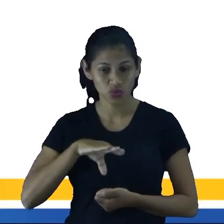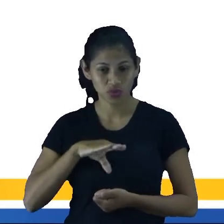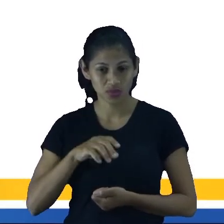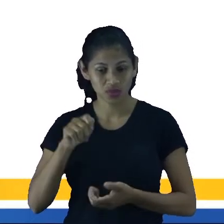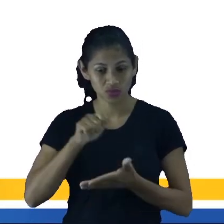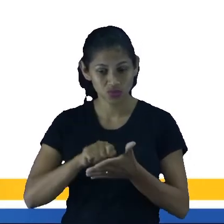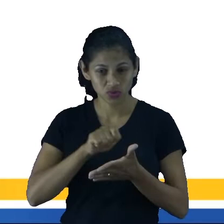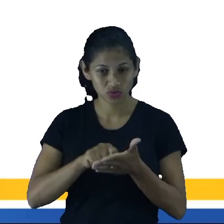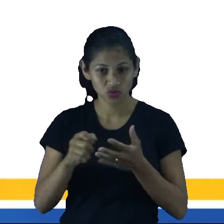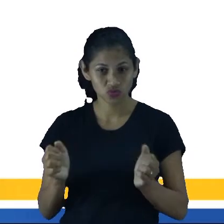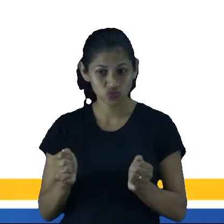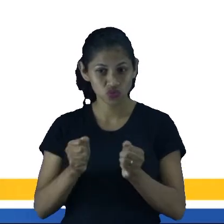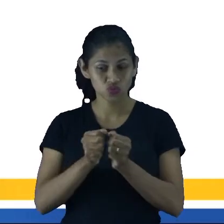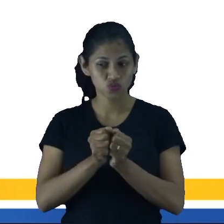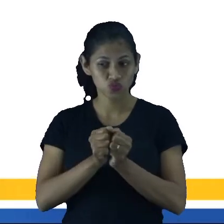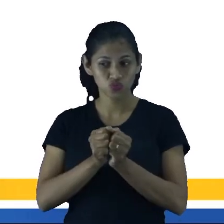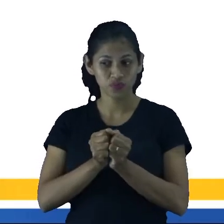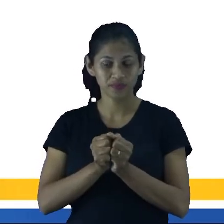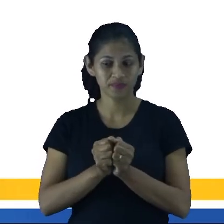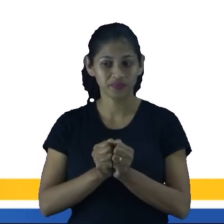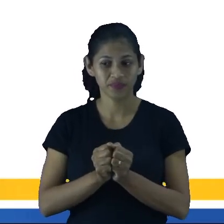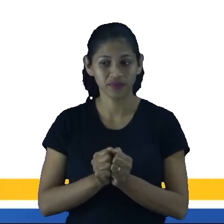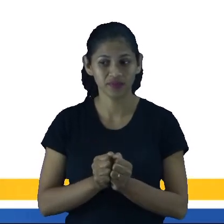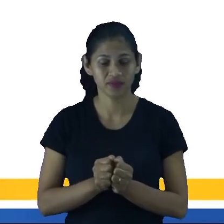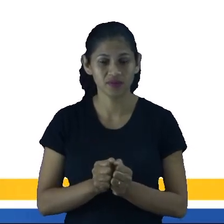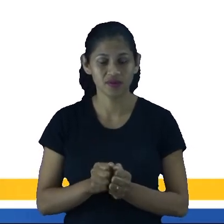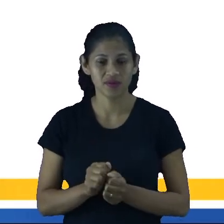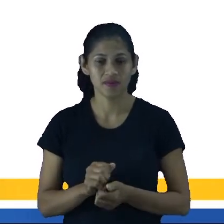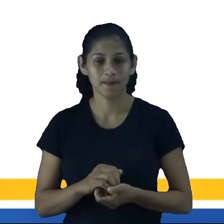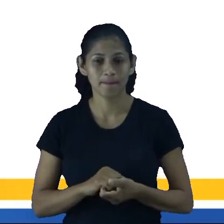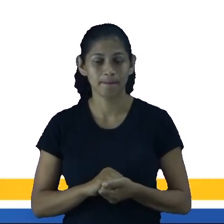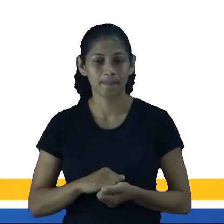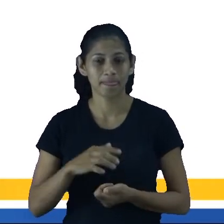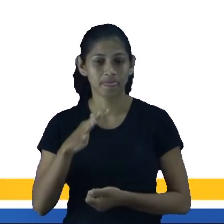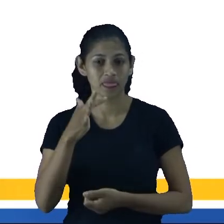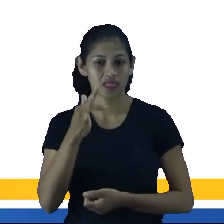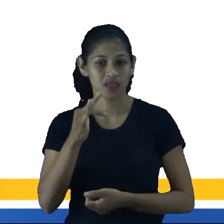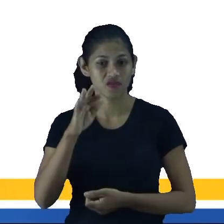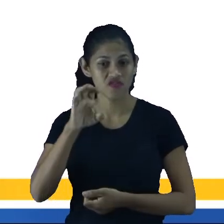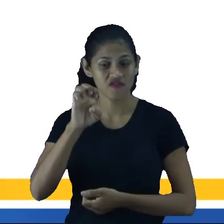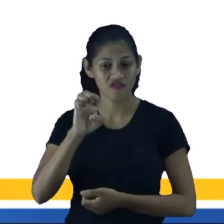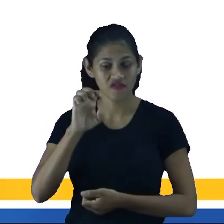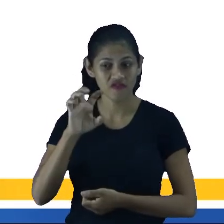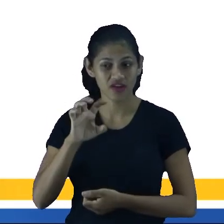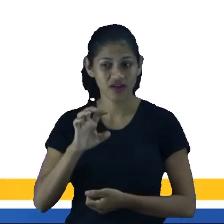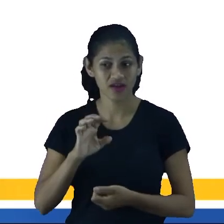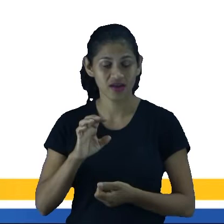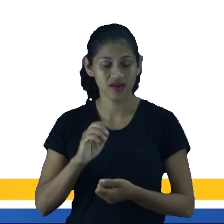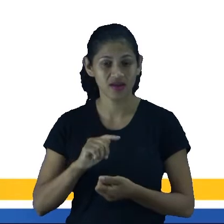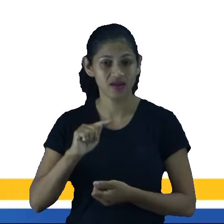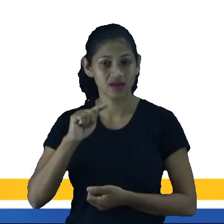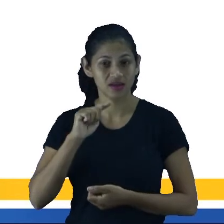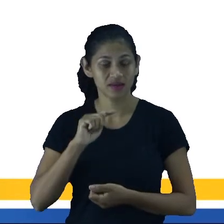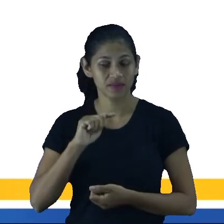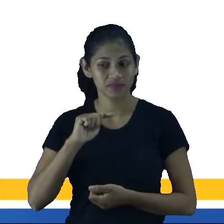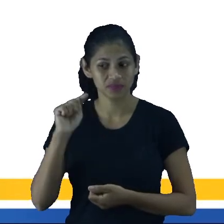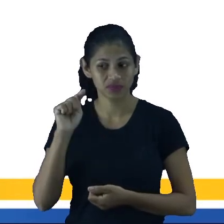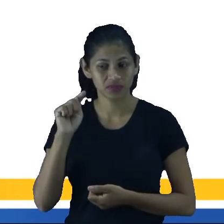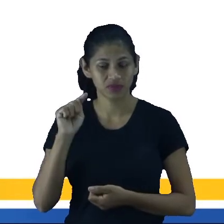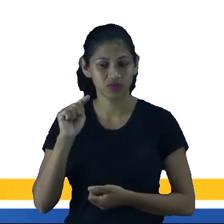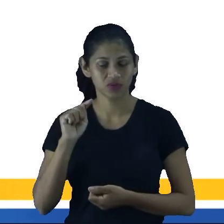Palavra fé, né? É escrito sem acento. Muita gente escreve com acento na língua espanhola, né? Mas está errado.